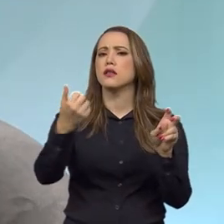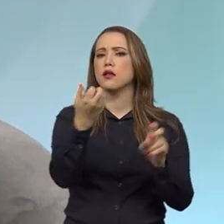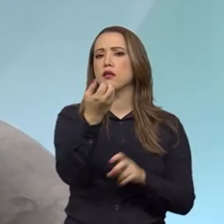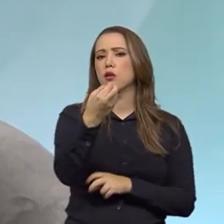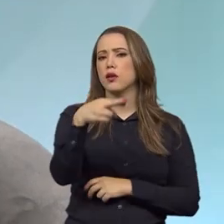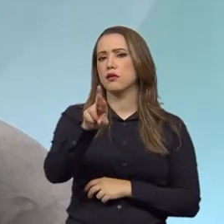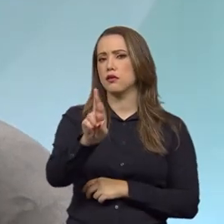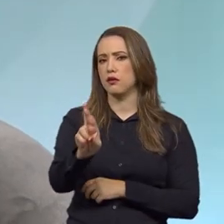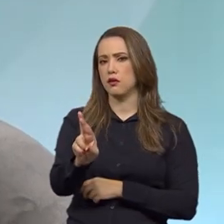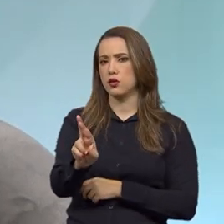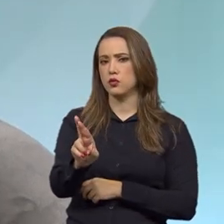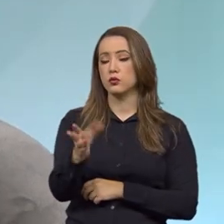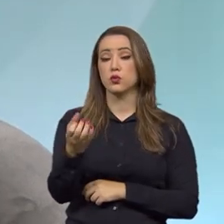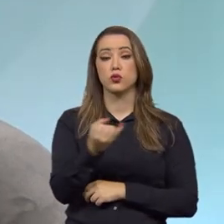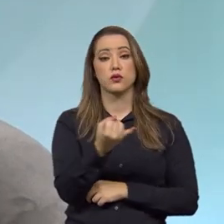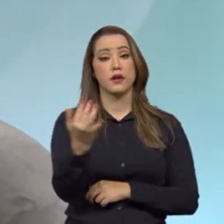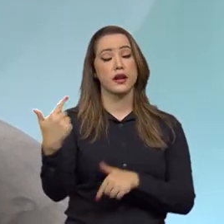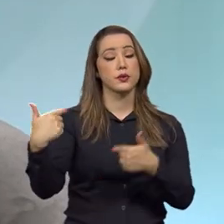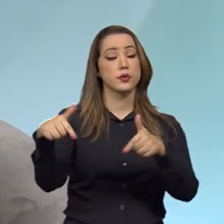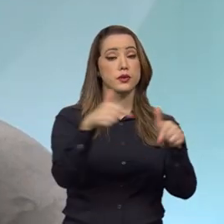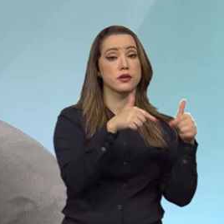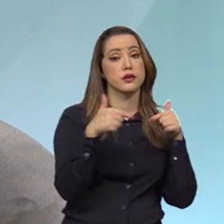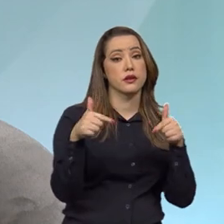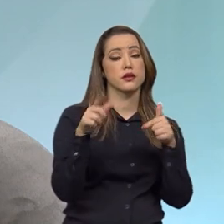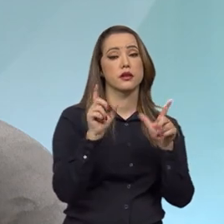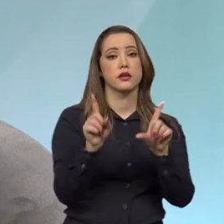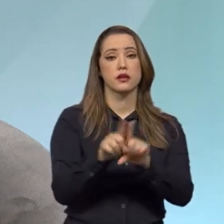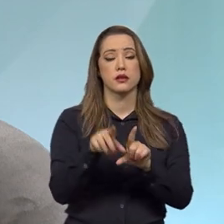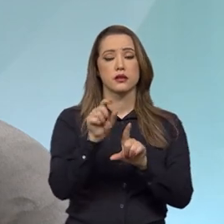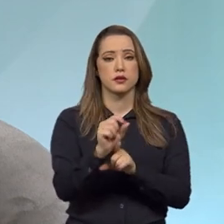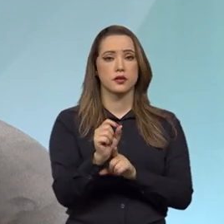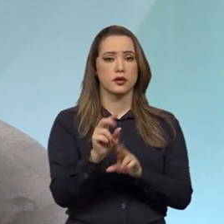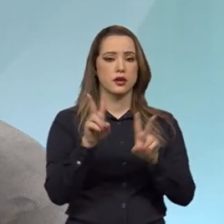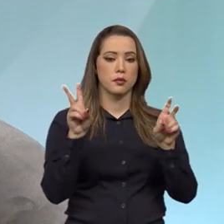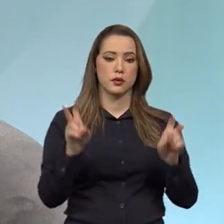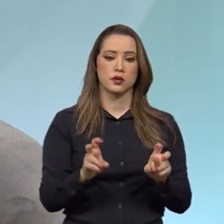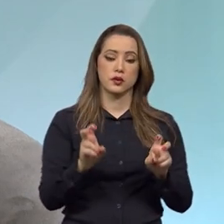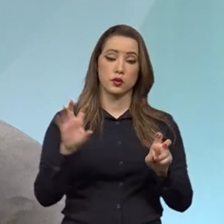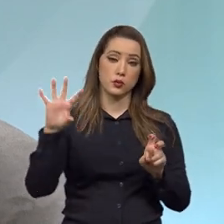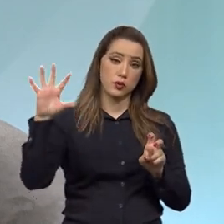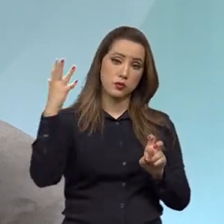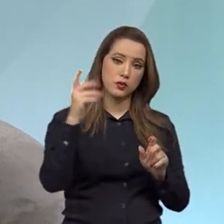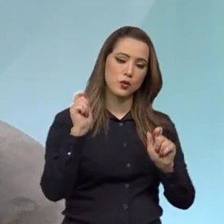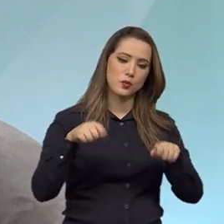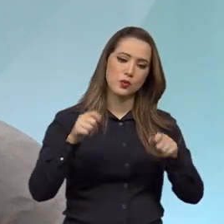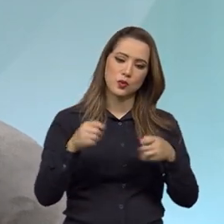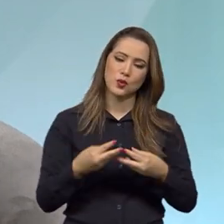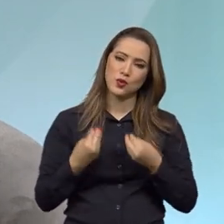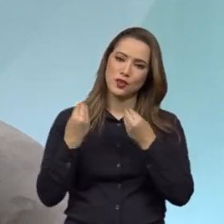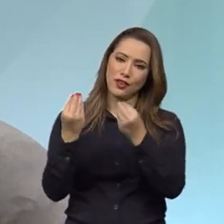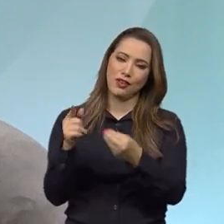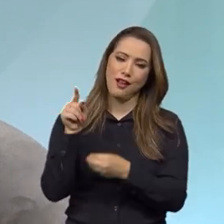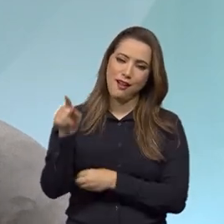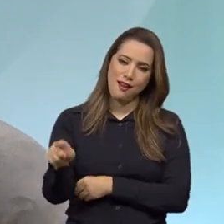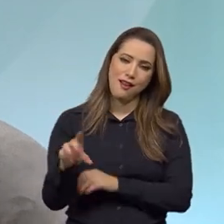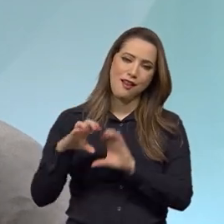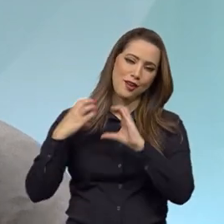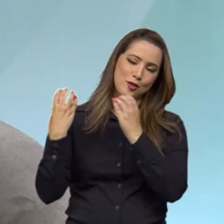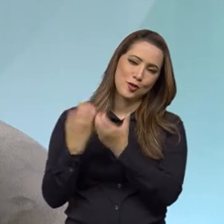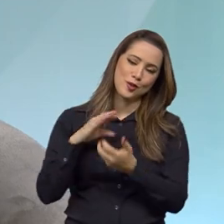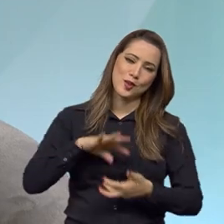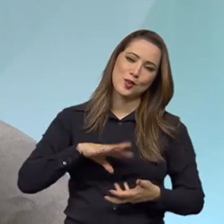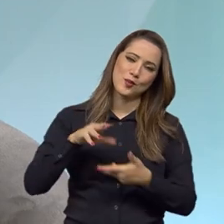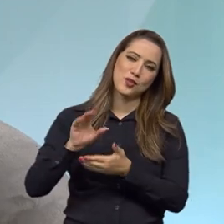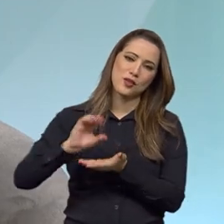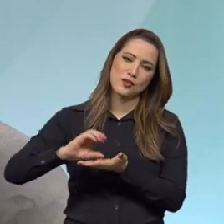atuações da Advocacia Geral da União no âmbito do meio ambiente e foi isso que eu pude levar lá no último congresso, que